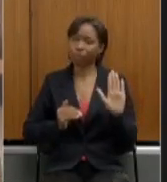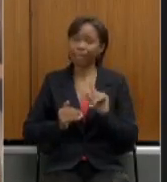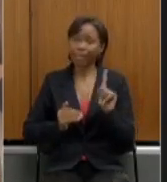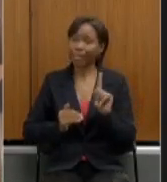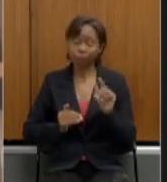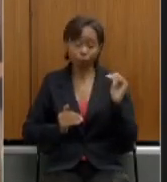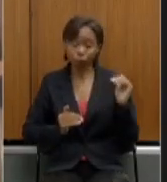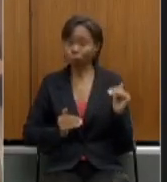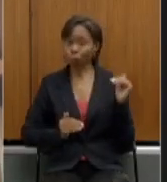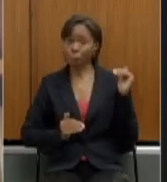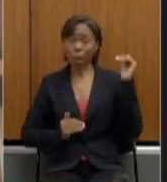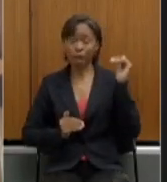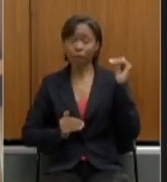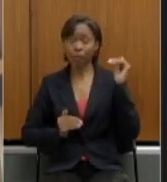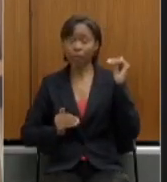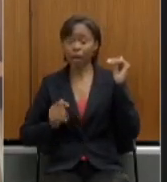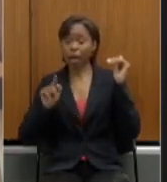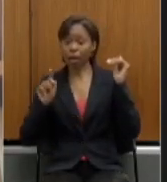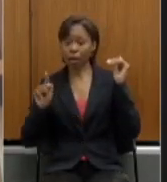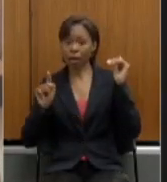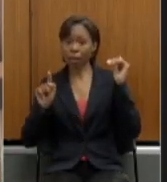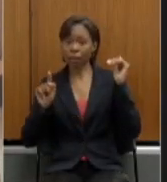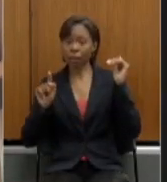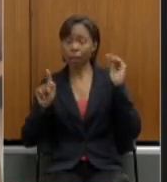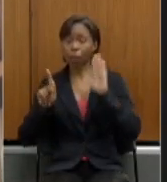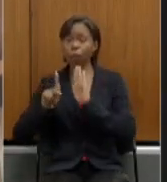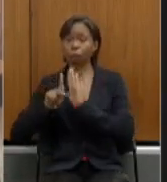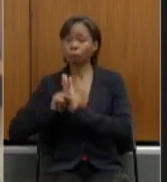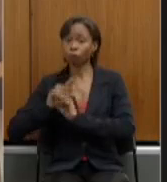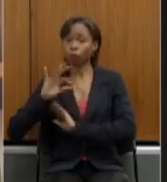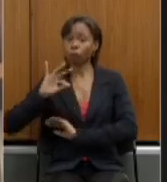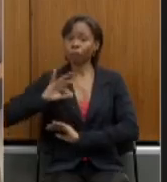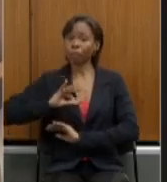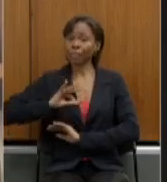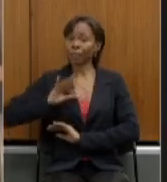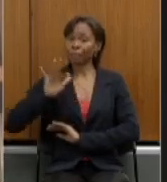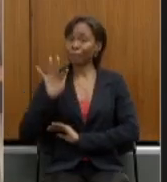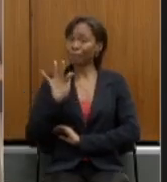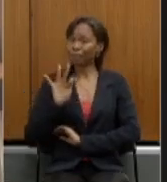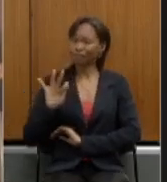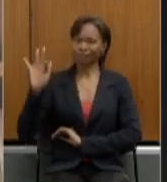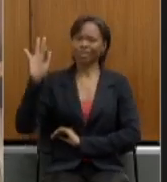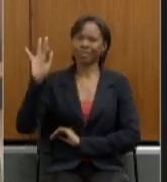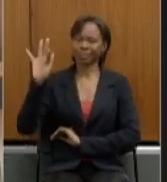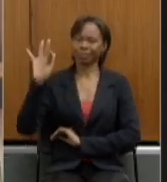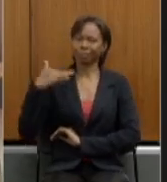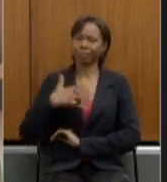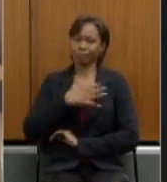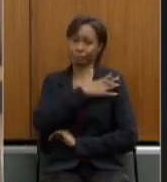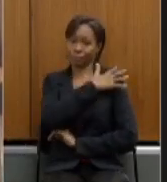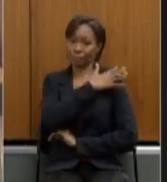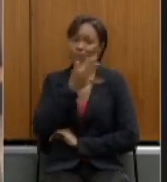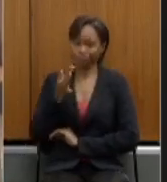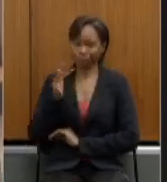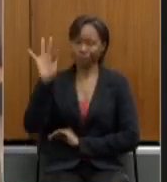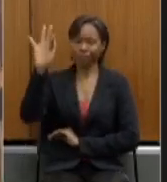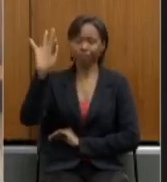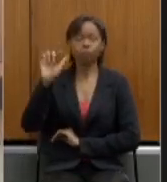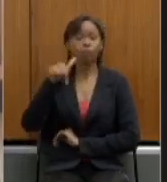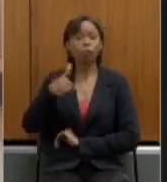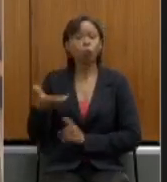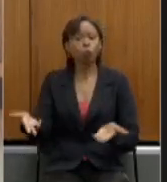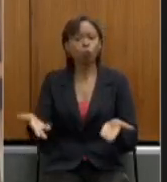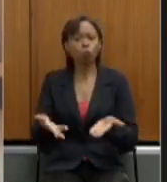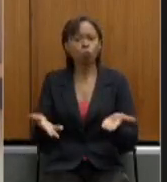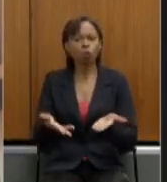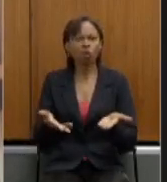a alíquota dos militares federais que hoje que a época